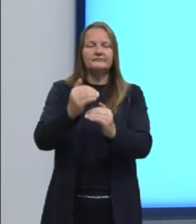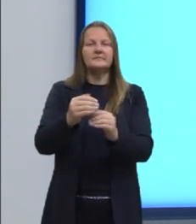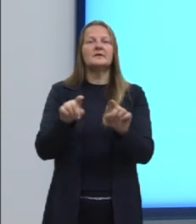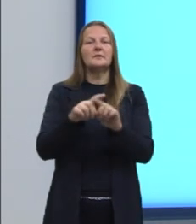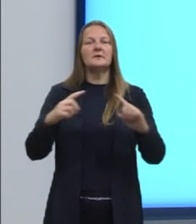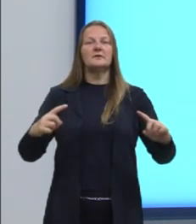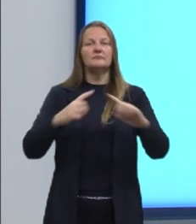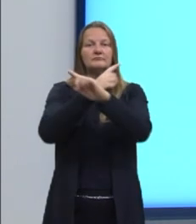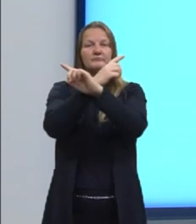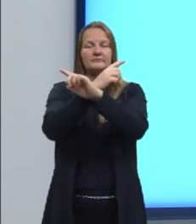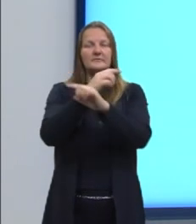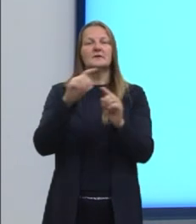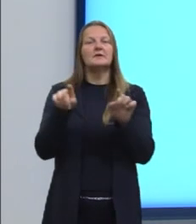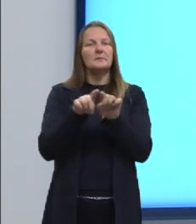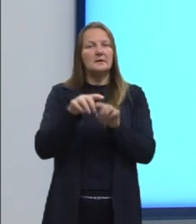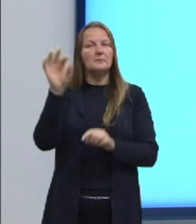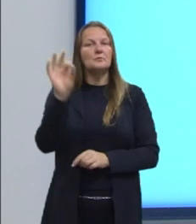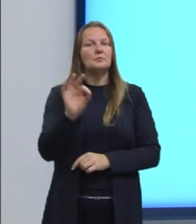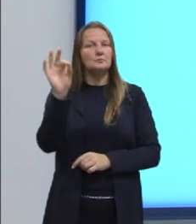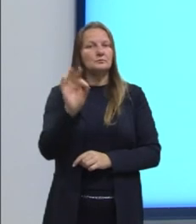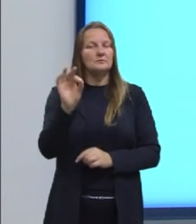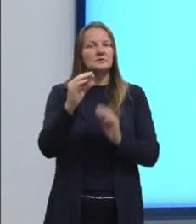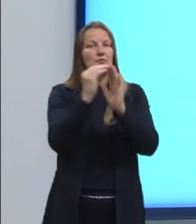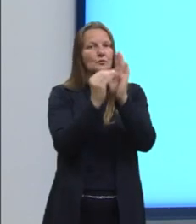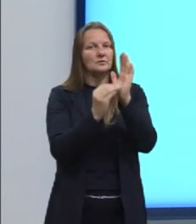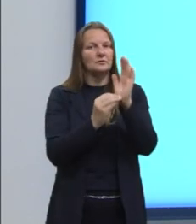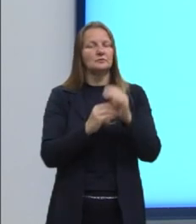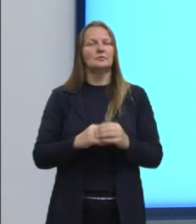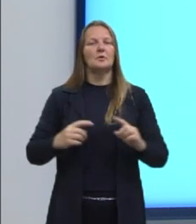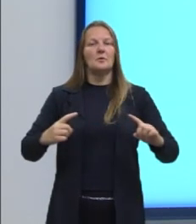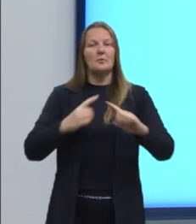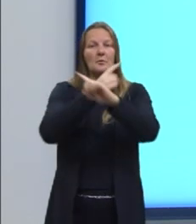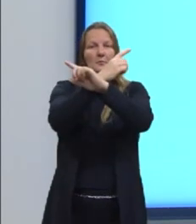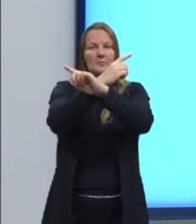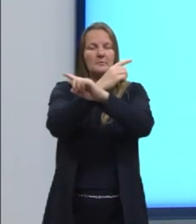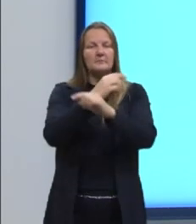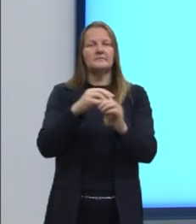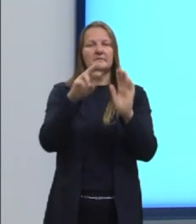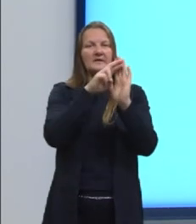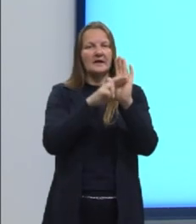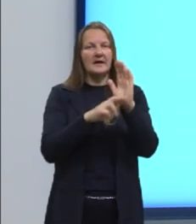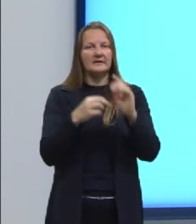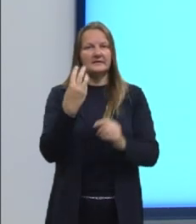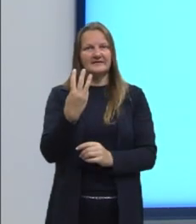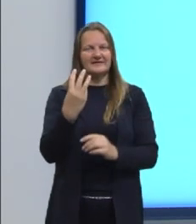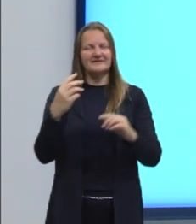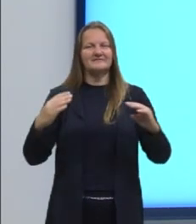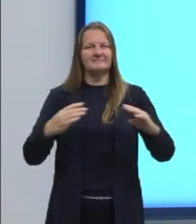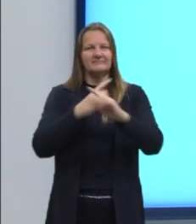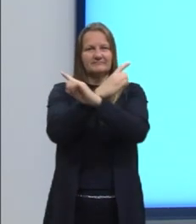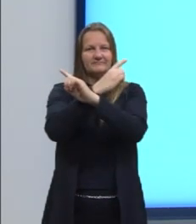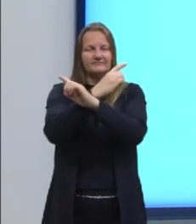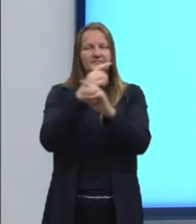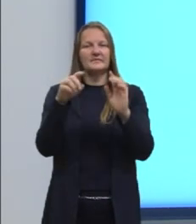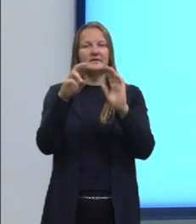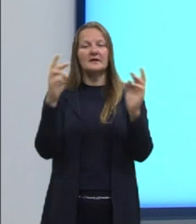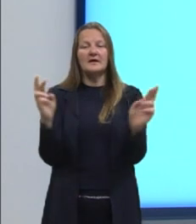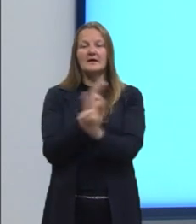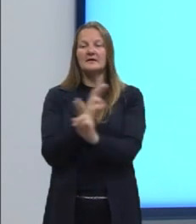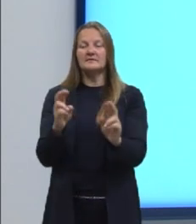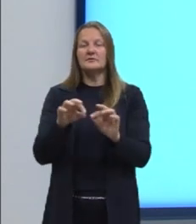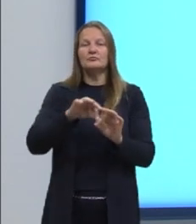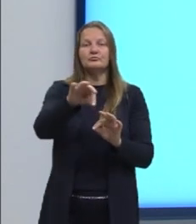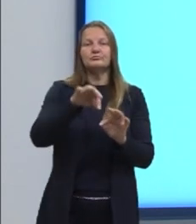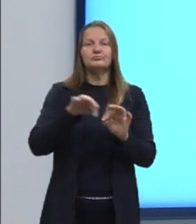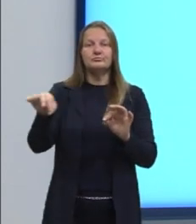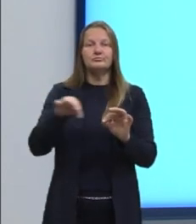porcentagem que vem junto no mesmo tópico, porque quando a gente fala da relação entre grandezas, nós temos